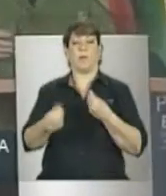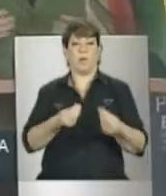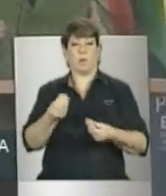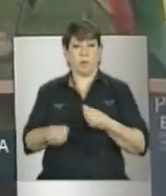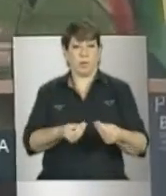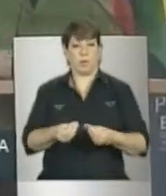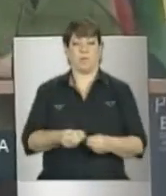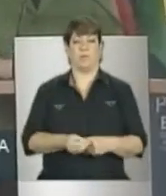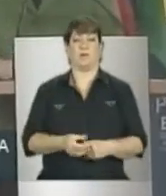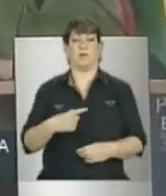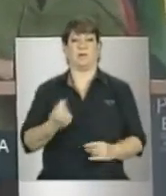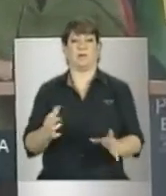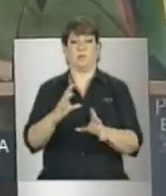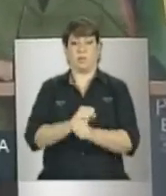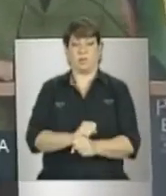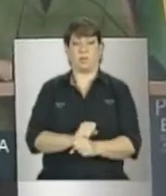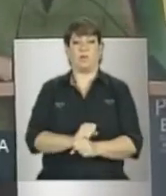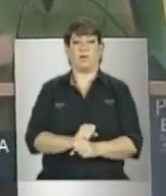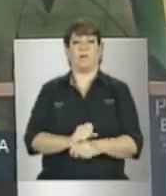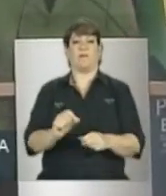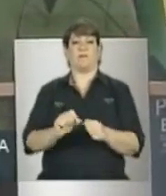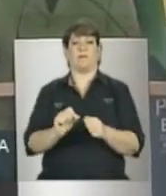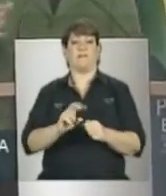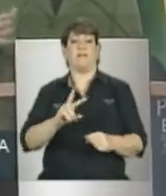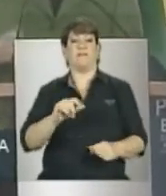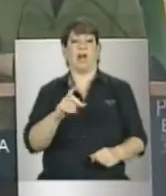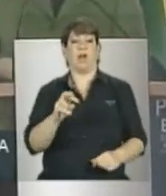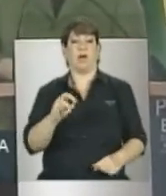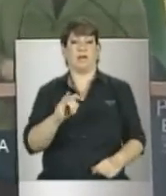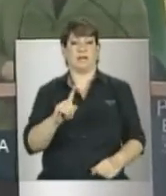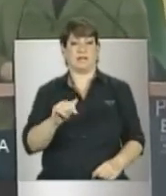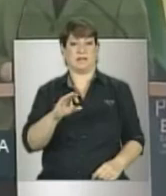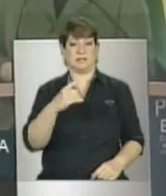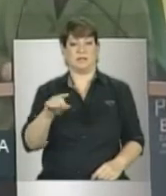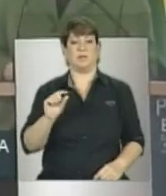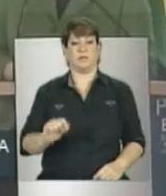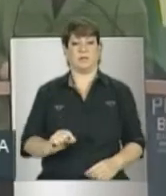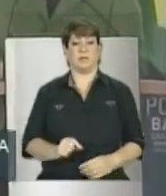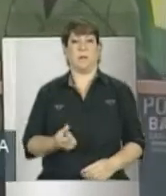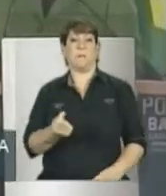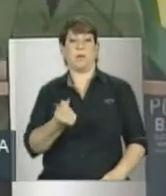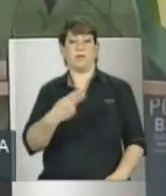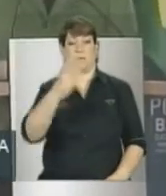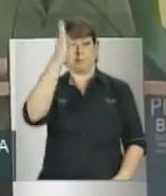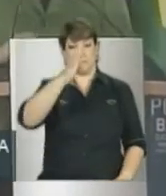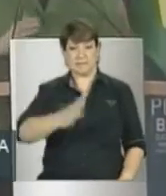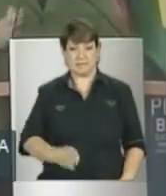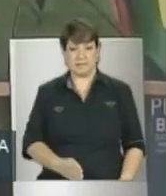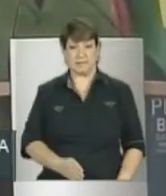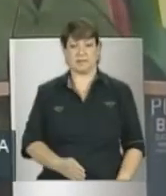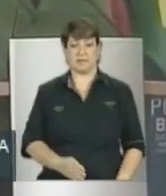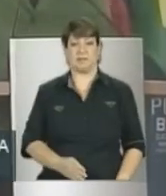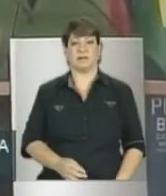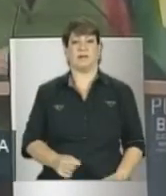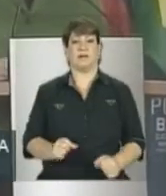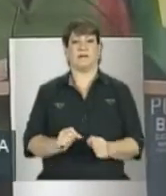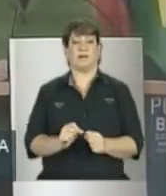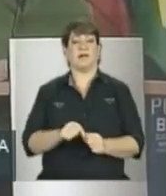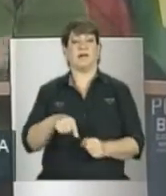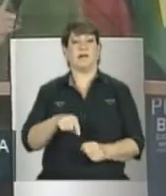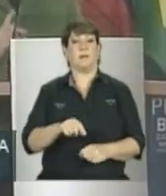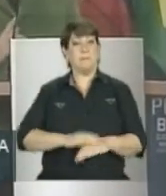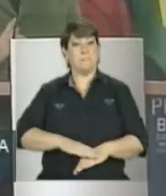conduz a uma valorização da moeda brasileira, de modo que há mais